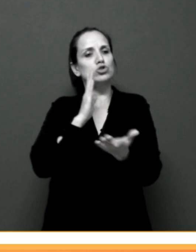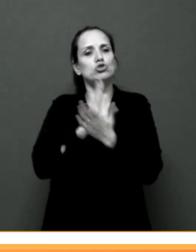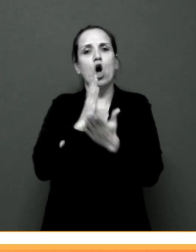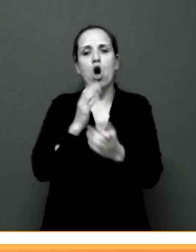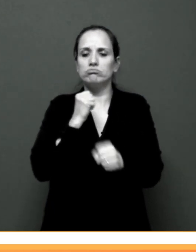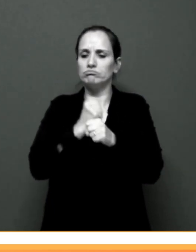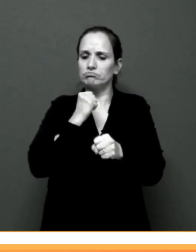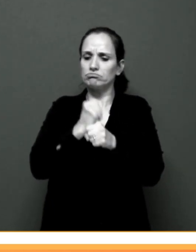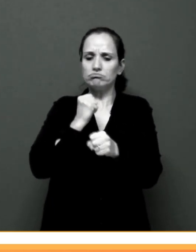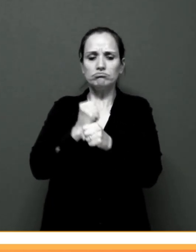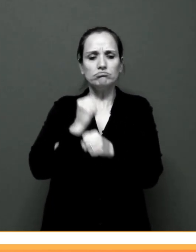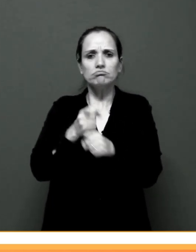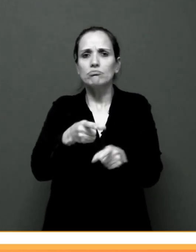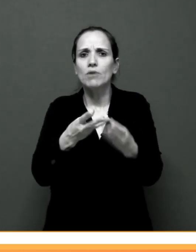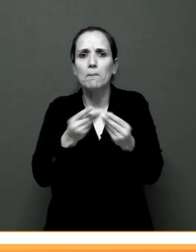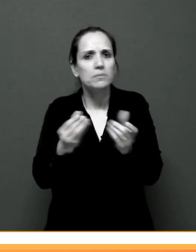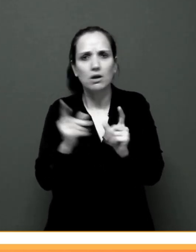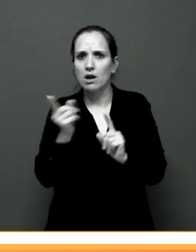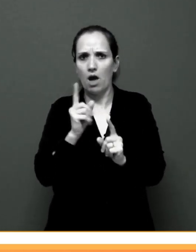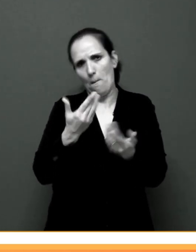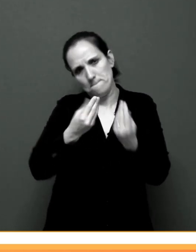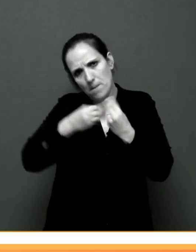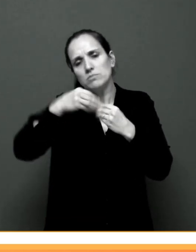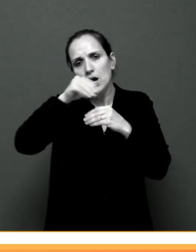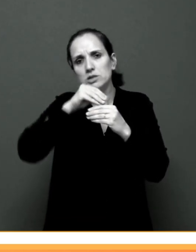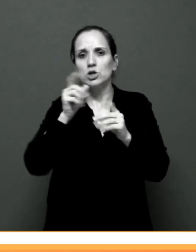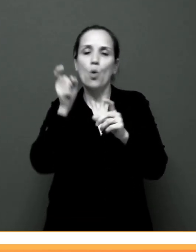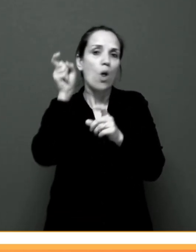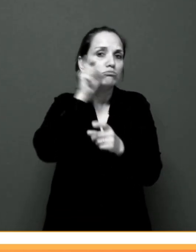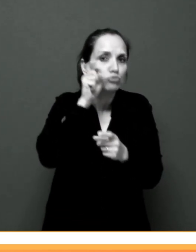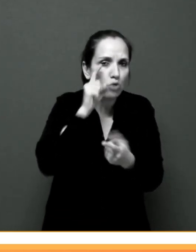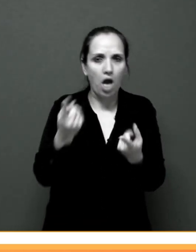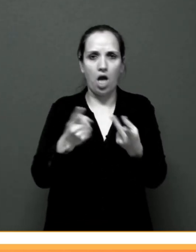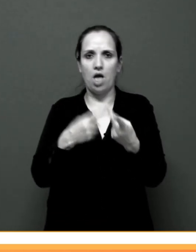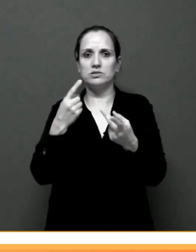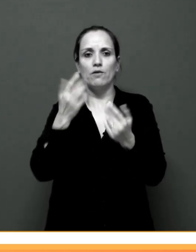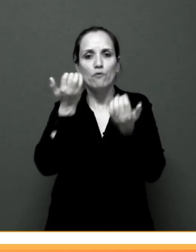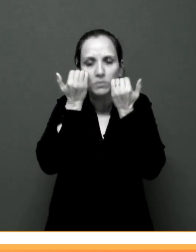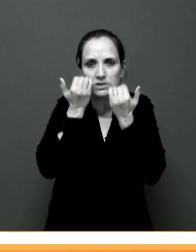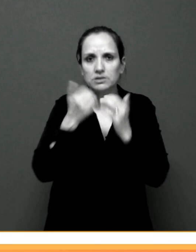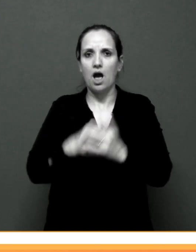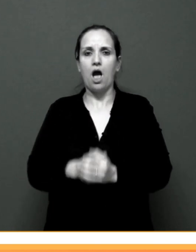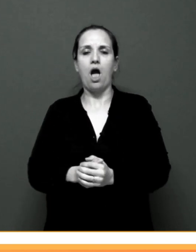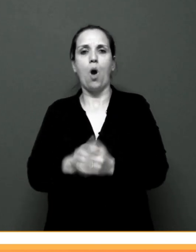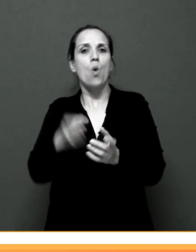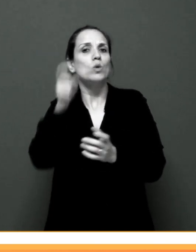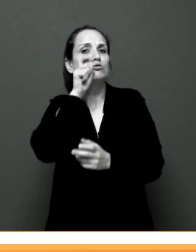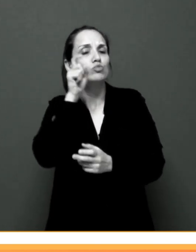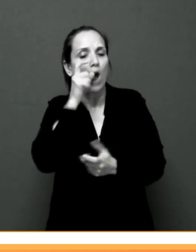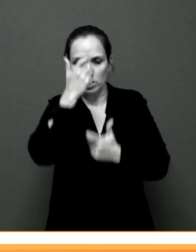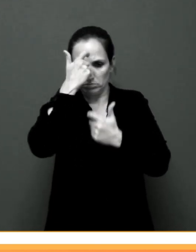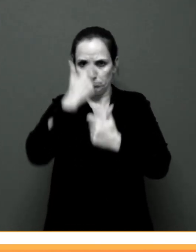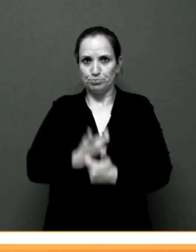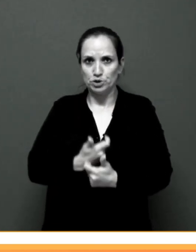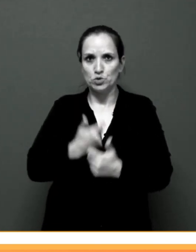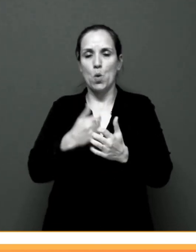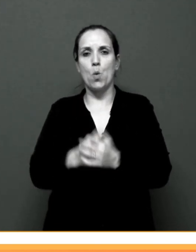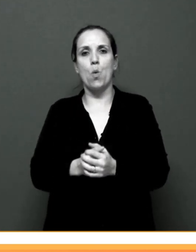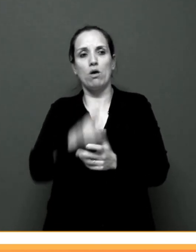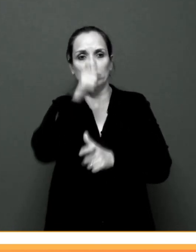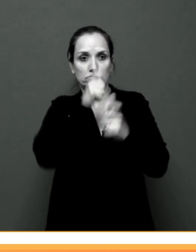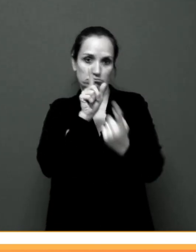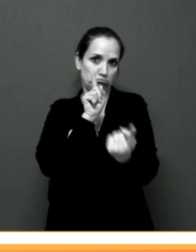equipamentos. Mas temos diversos fatores, como a segurança da informação, a segurança pessoal do